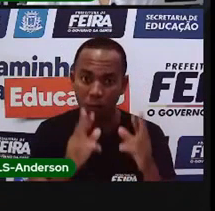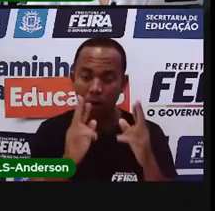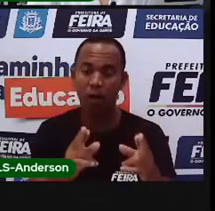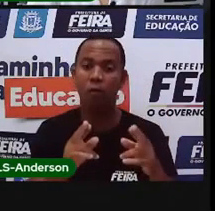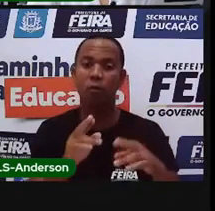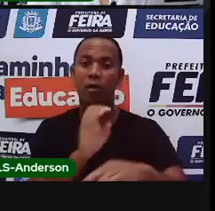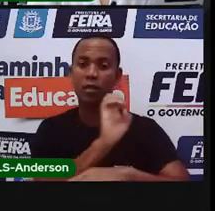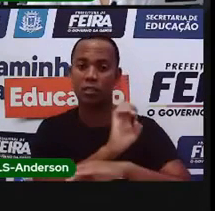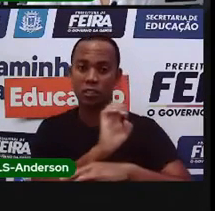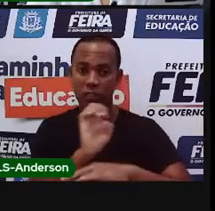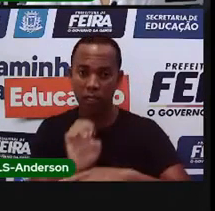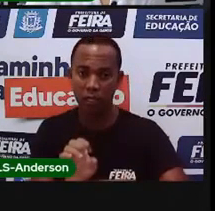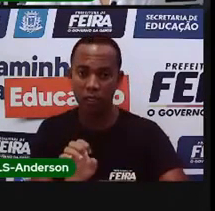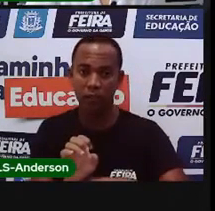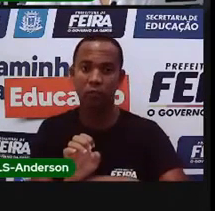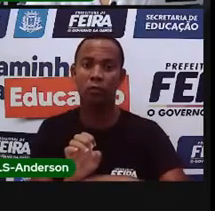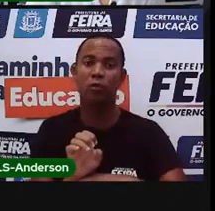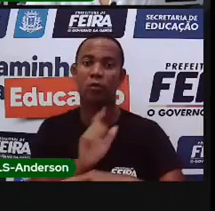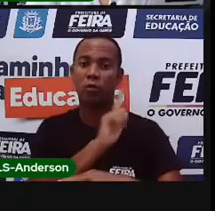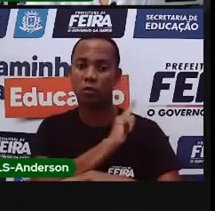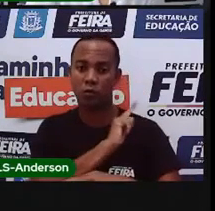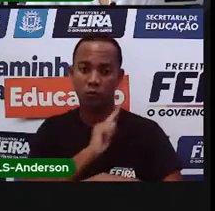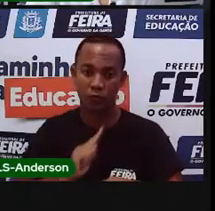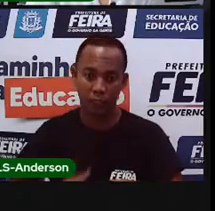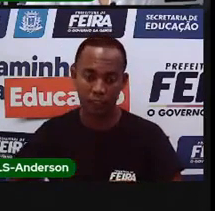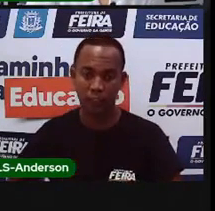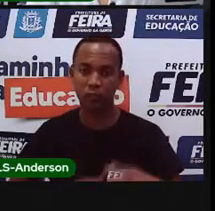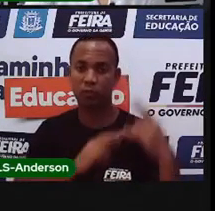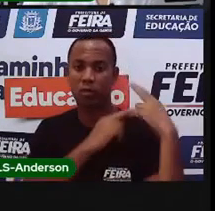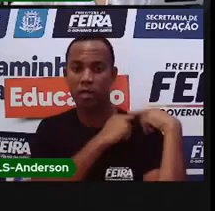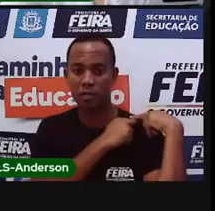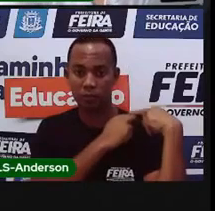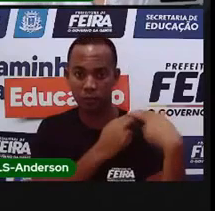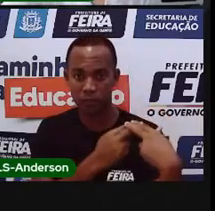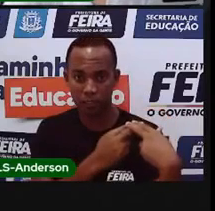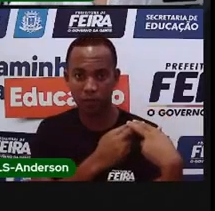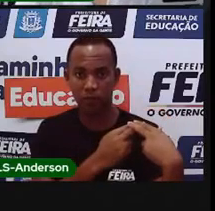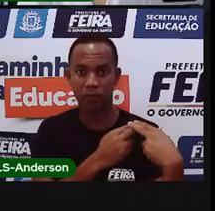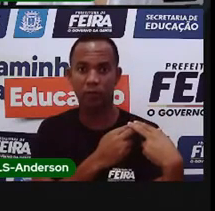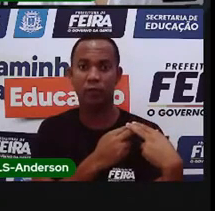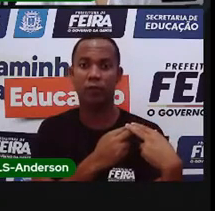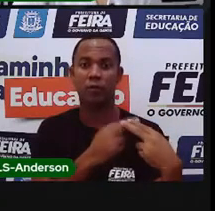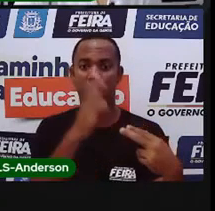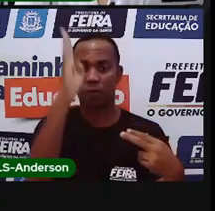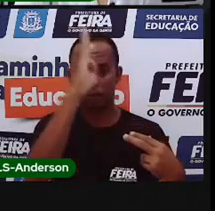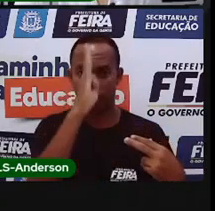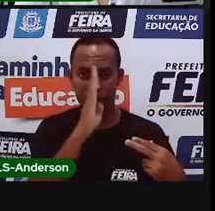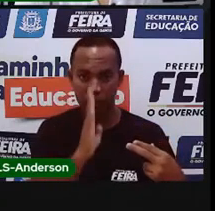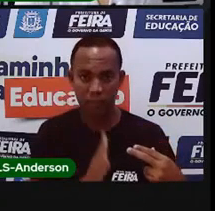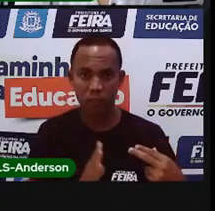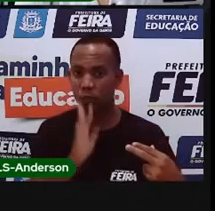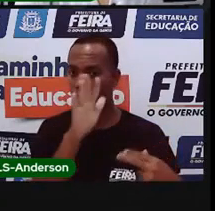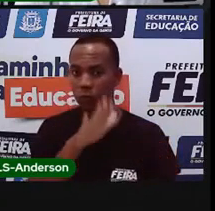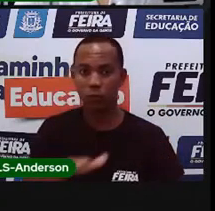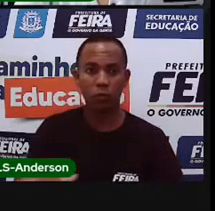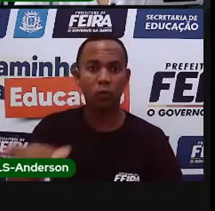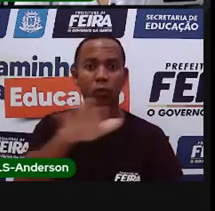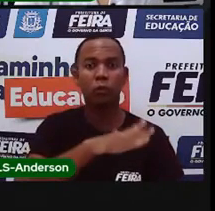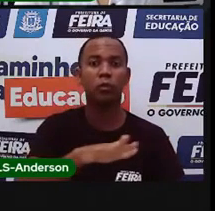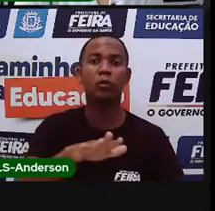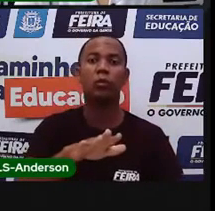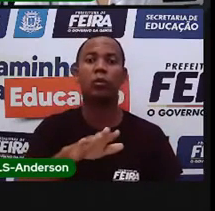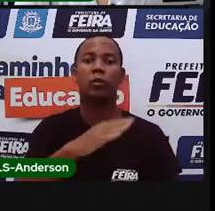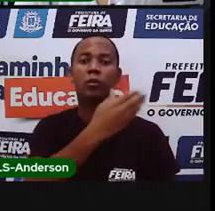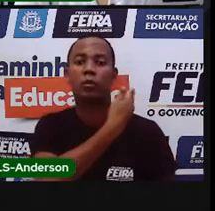no caso dos estados, onde são os governadores que têm essa responsabilidade. E no Brasil, como um todo,